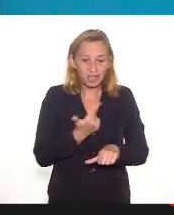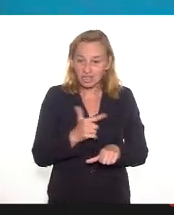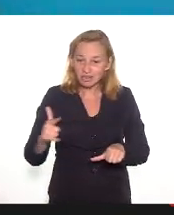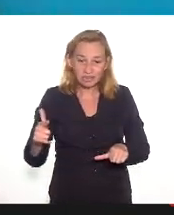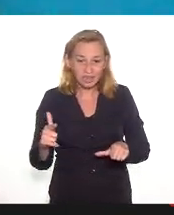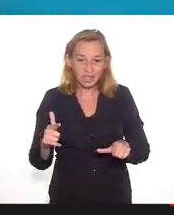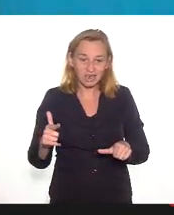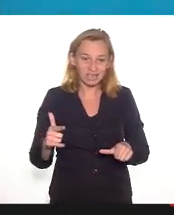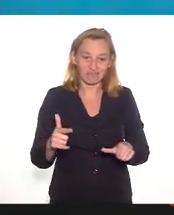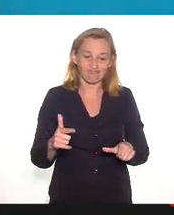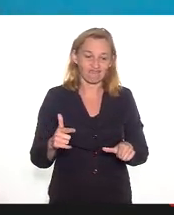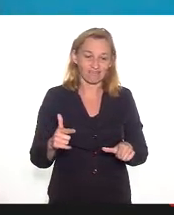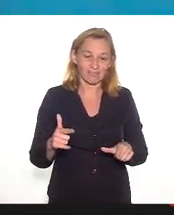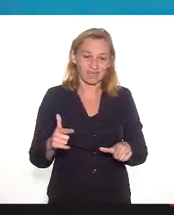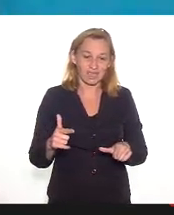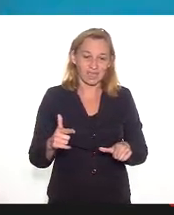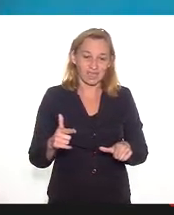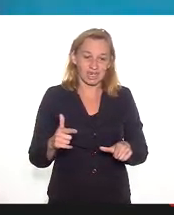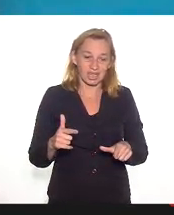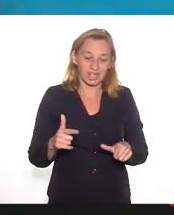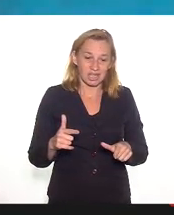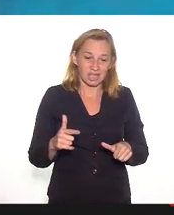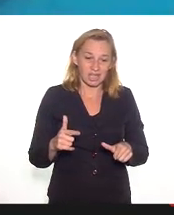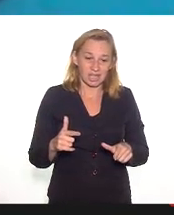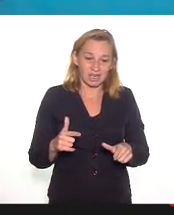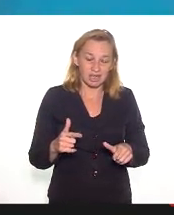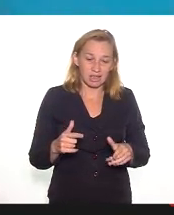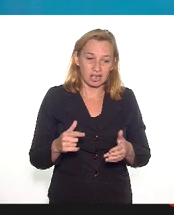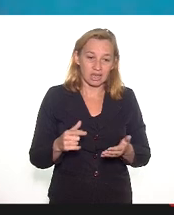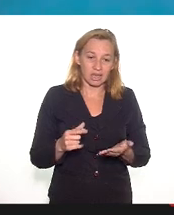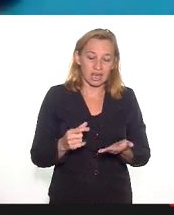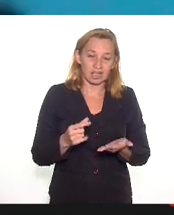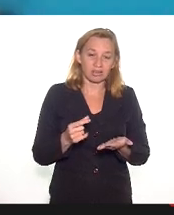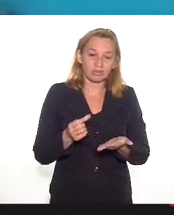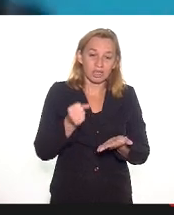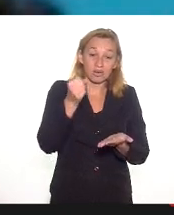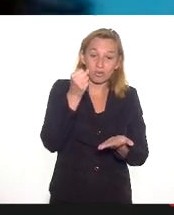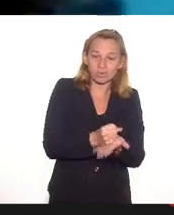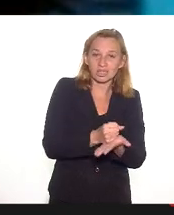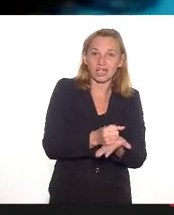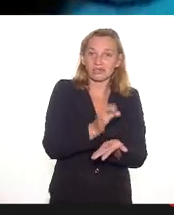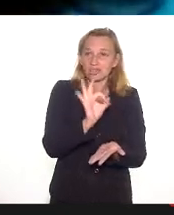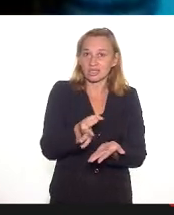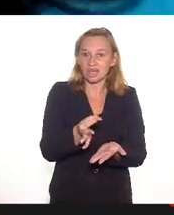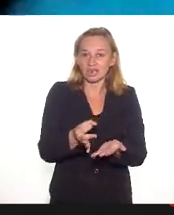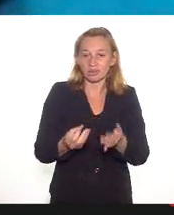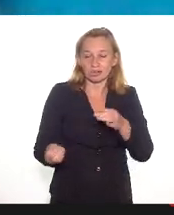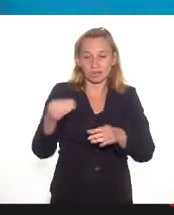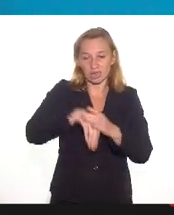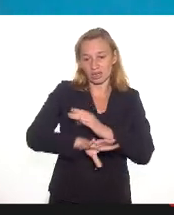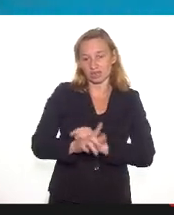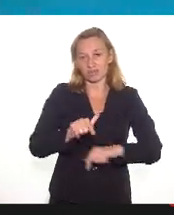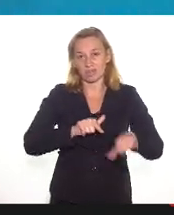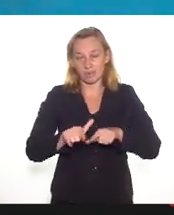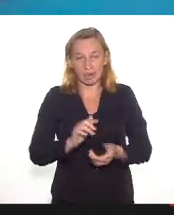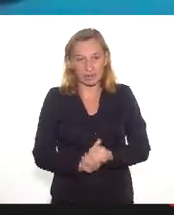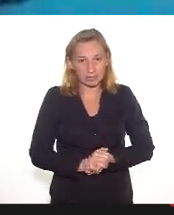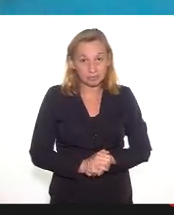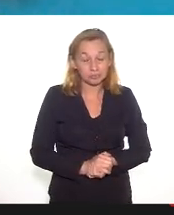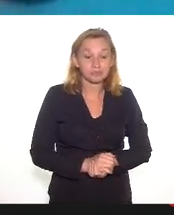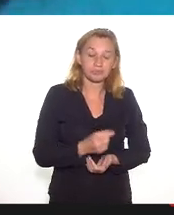estabilidade no emprego, né, e é isso que a gente vê acontecendo e isso é um problema que acontece no mundo inteiro, né, de uma